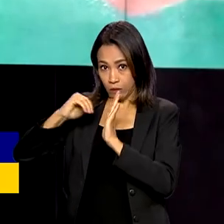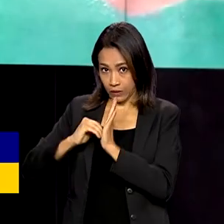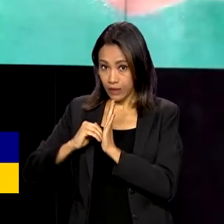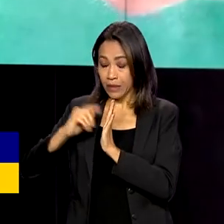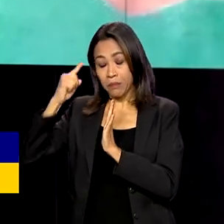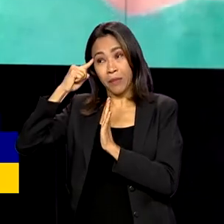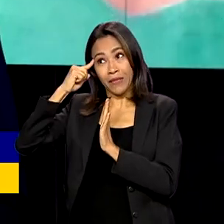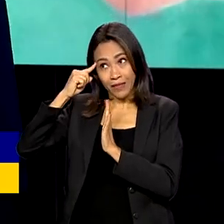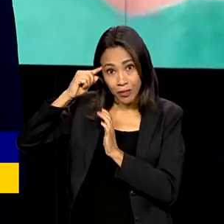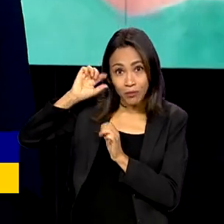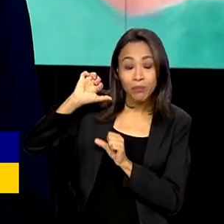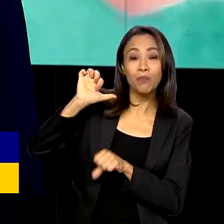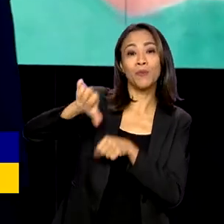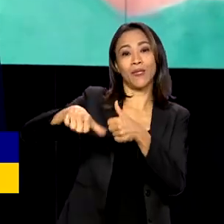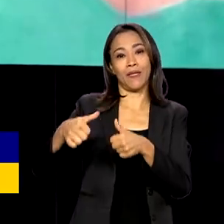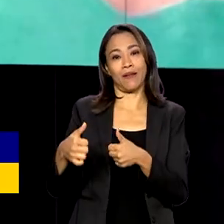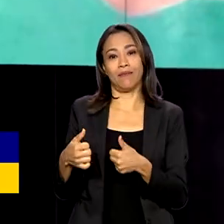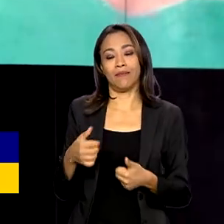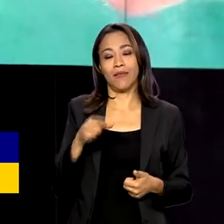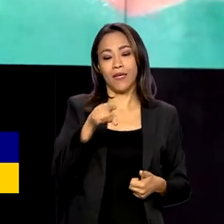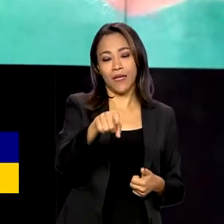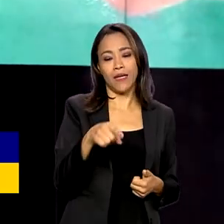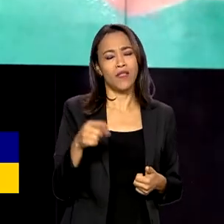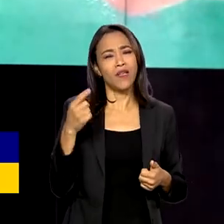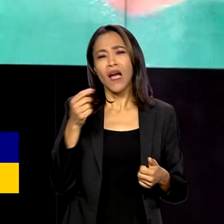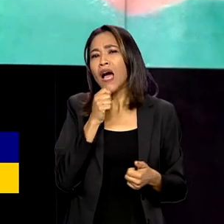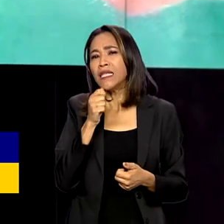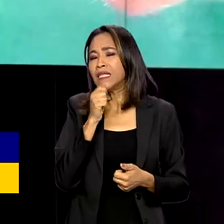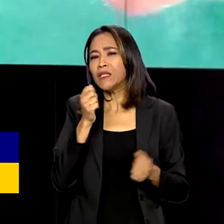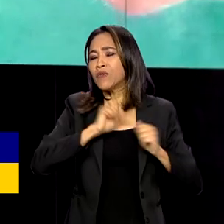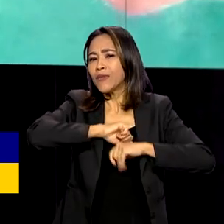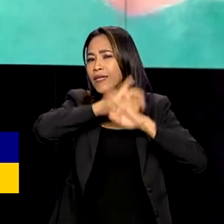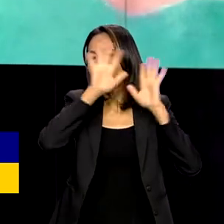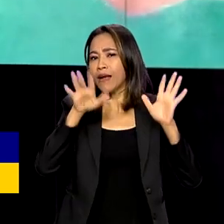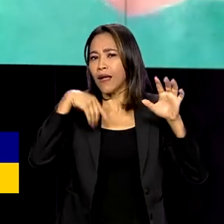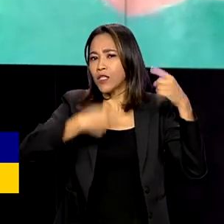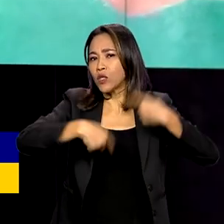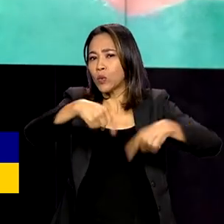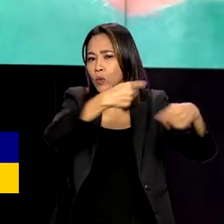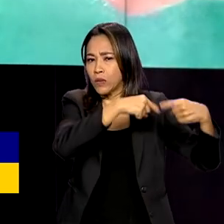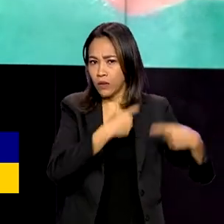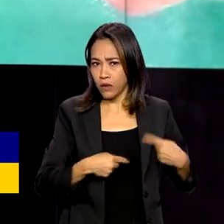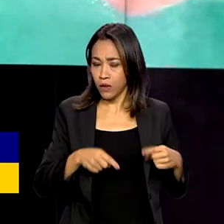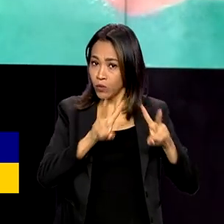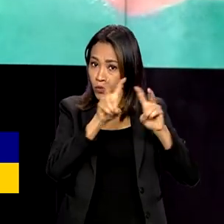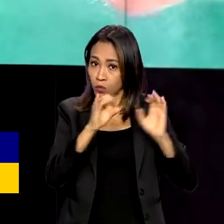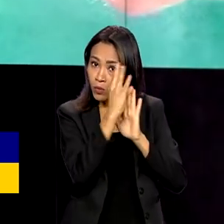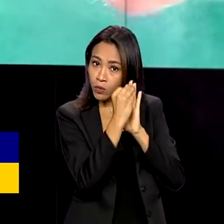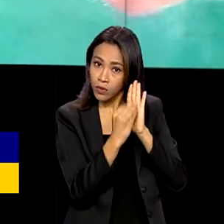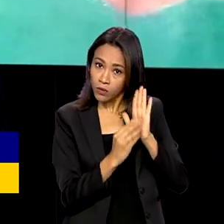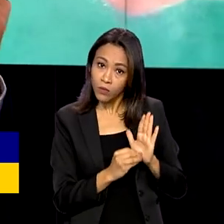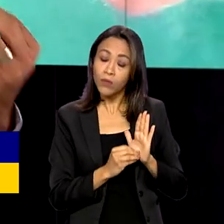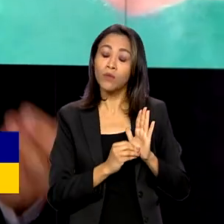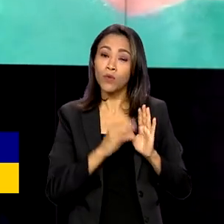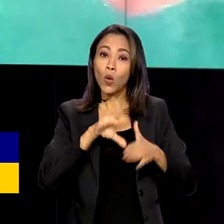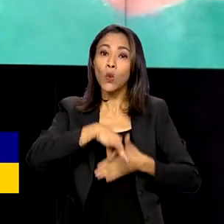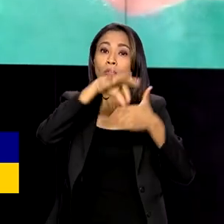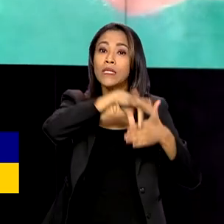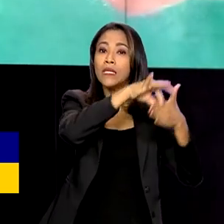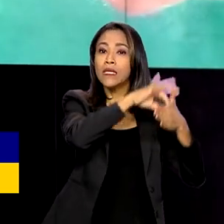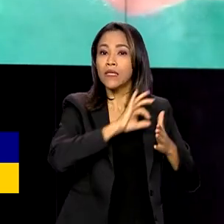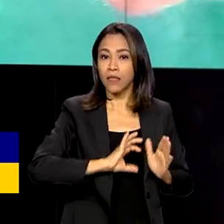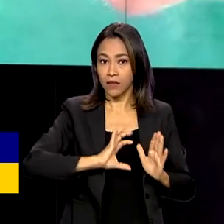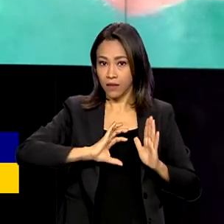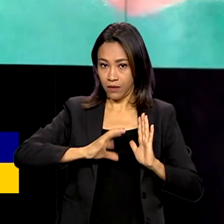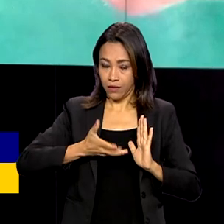obstáculo no debate, não se conseguiu debater claramente com os líderes da Câmara o conteúdo. Acreditamos que será possível agora